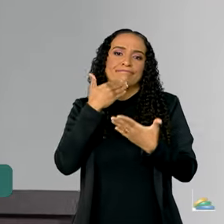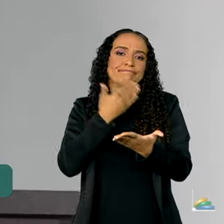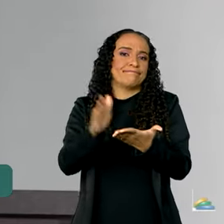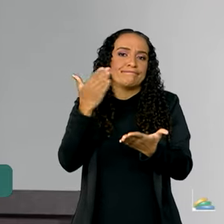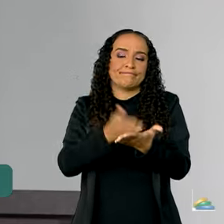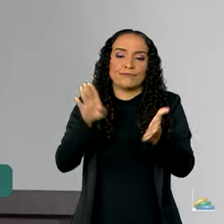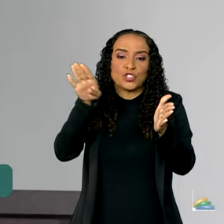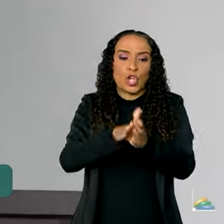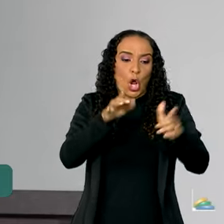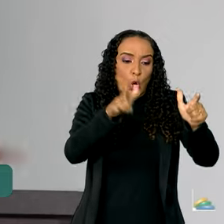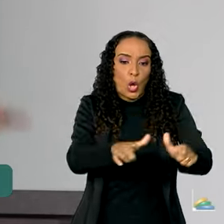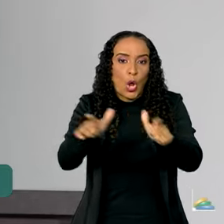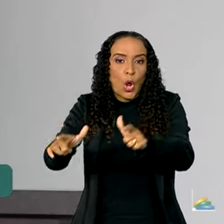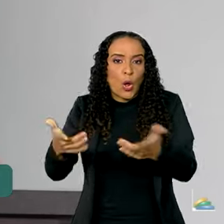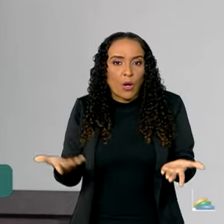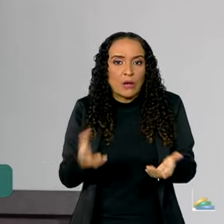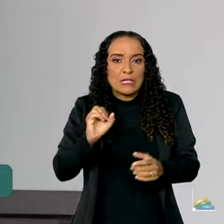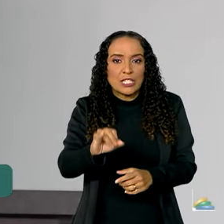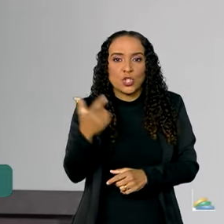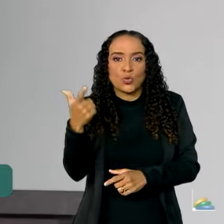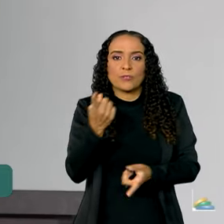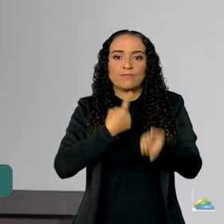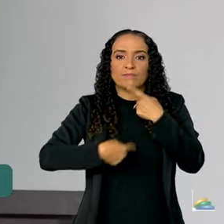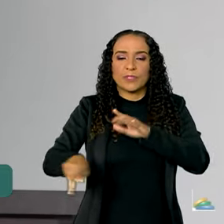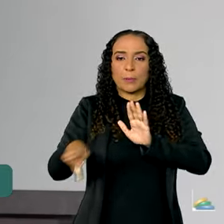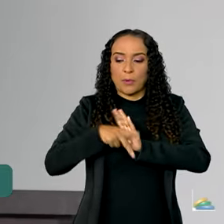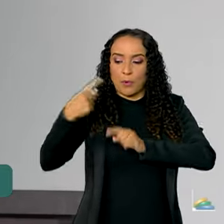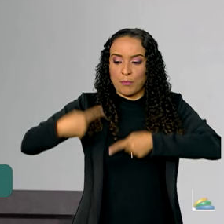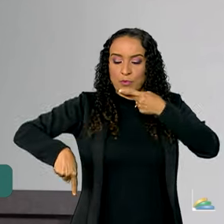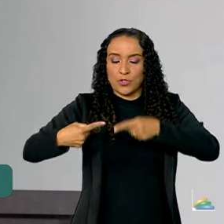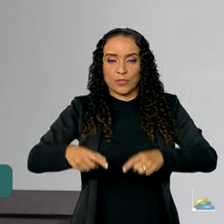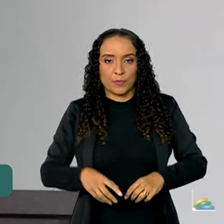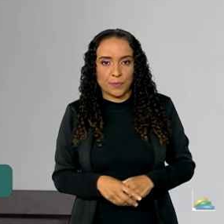em lugares como esse se a gente não tiver vontade política.